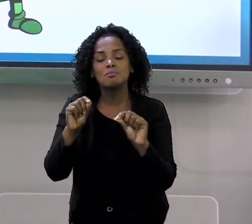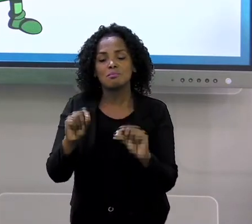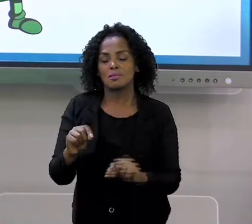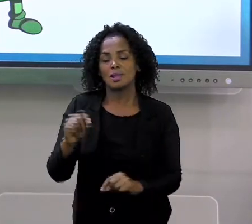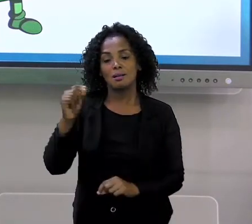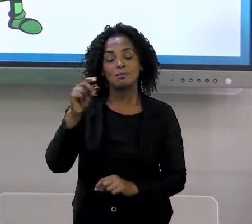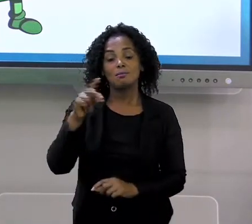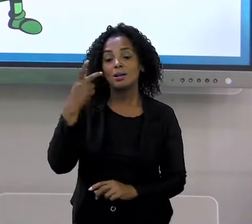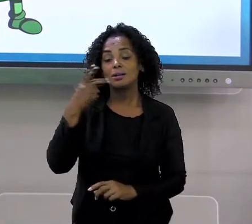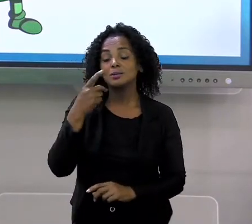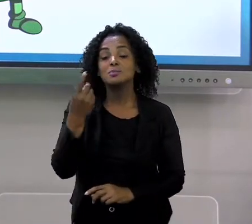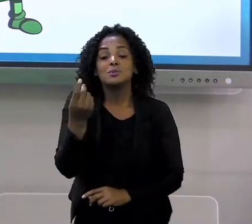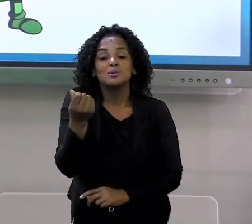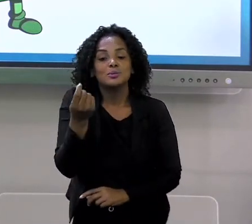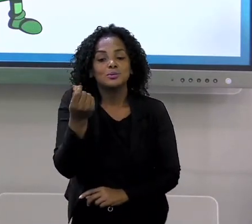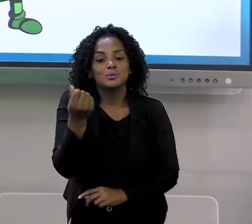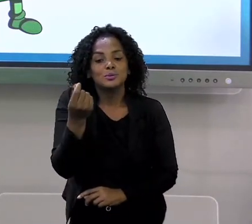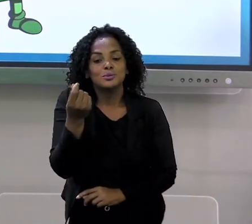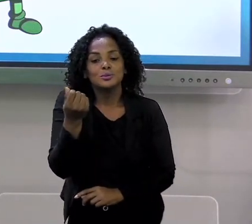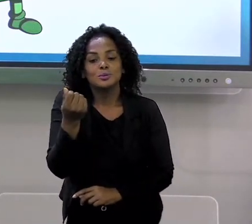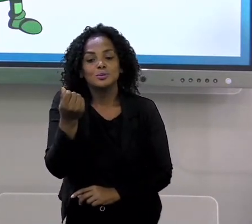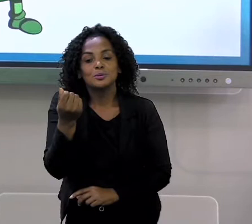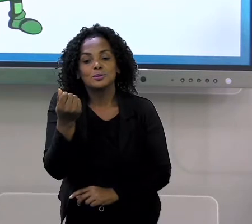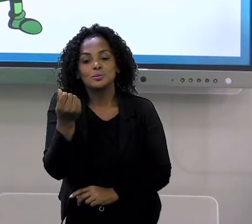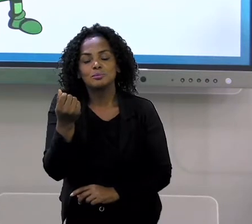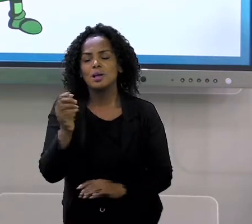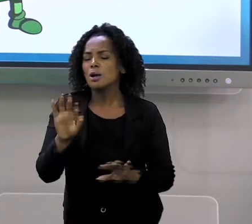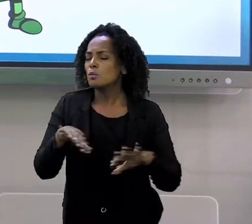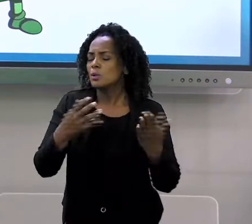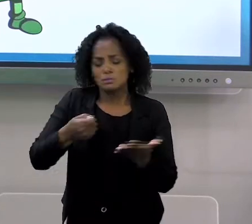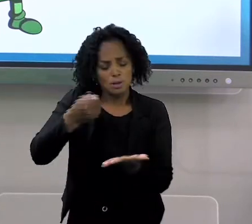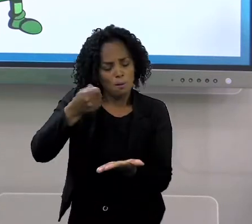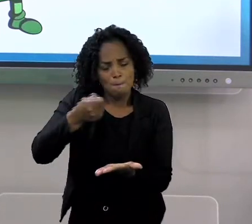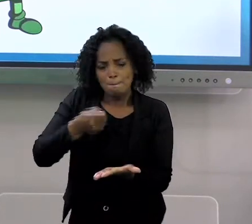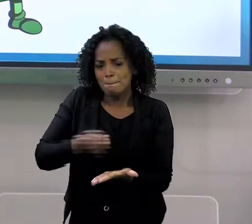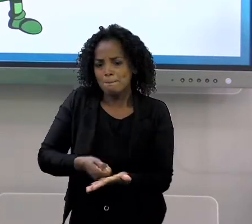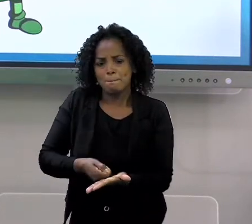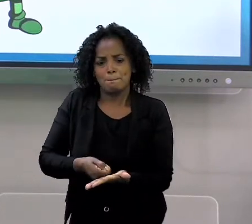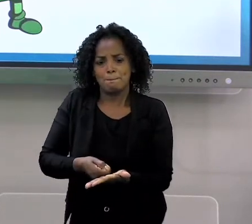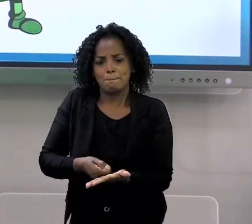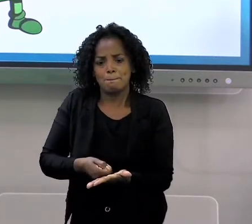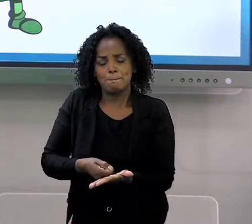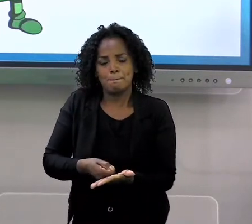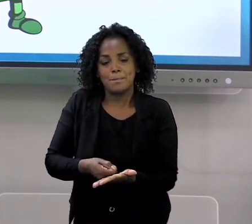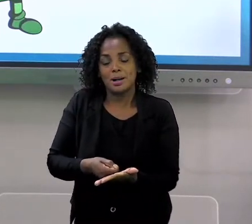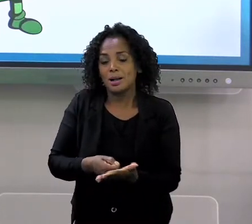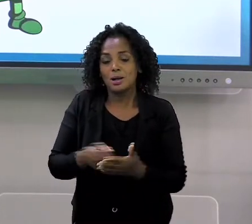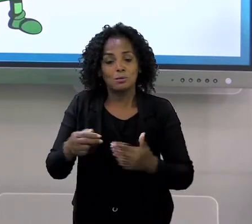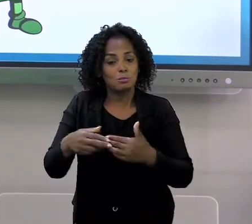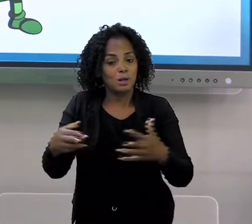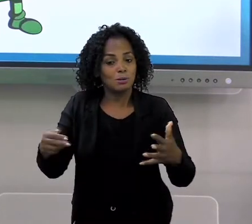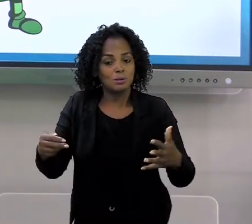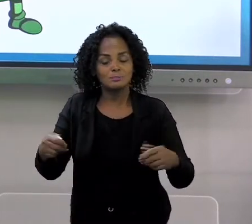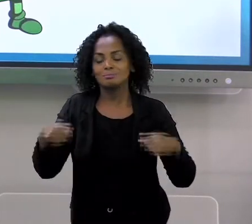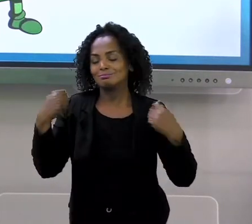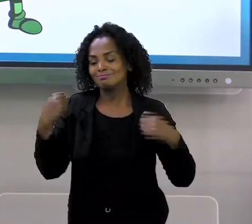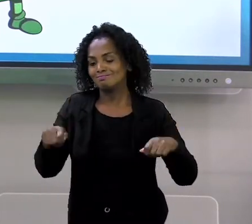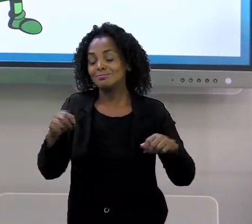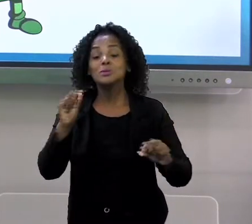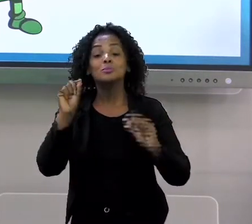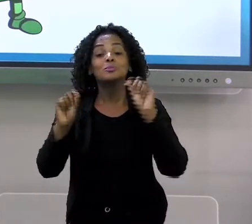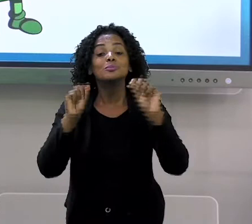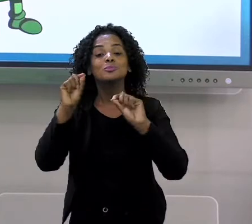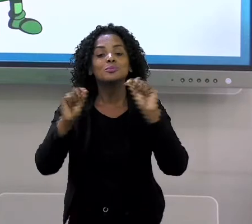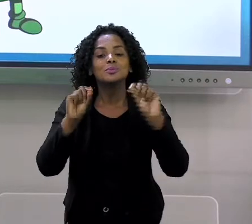dinheiro. Que quando a gente vai comprar um produto, a gente precisa do dinheiro.